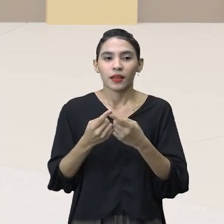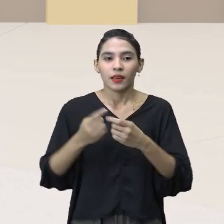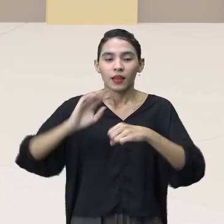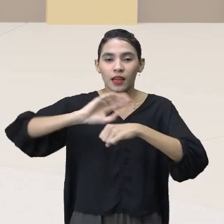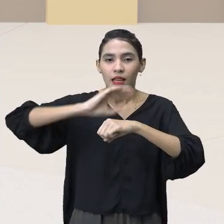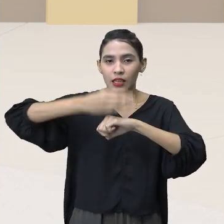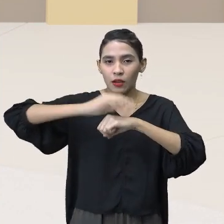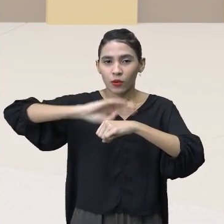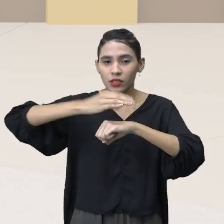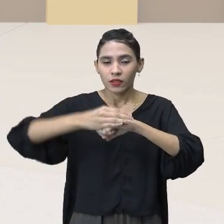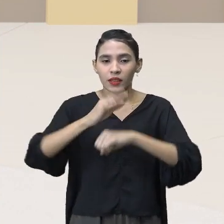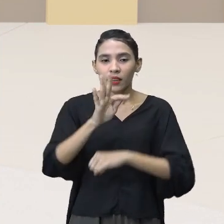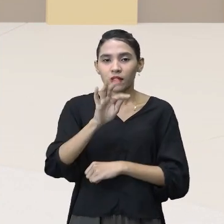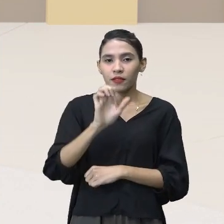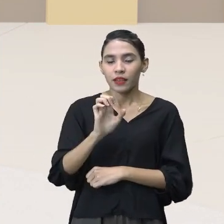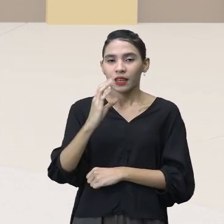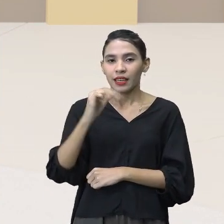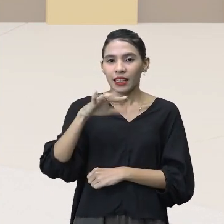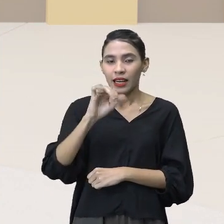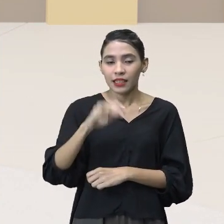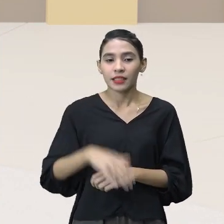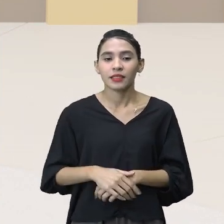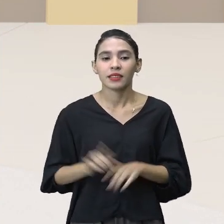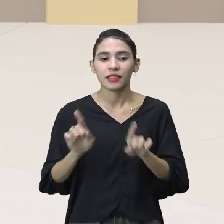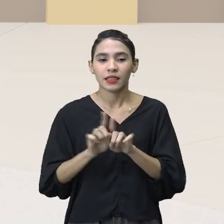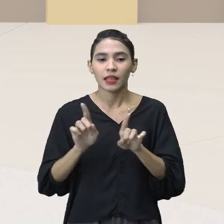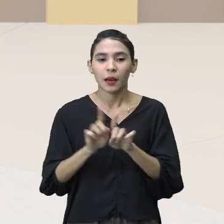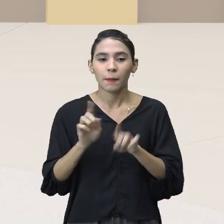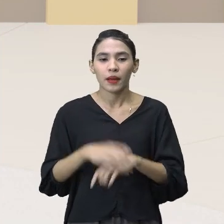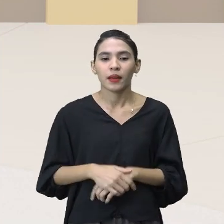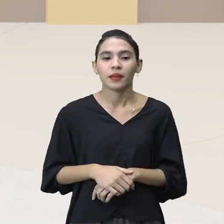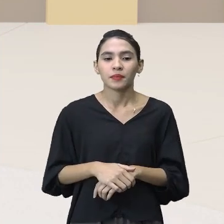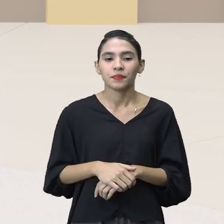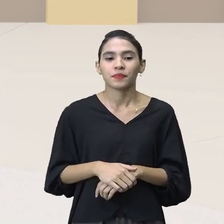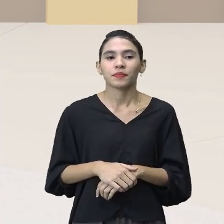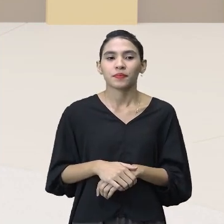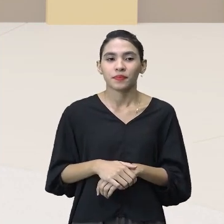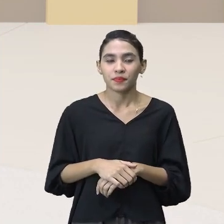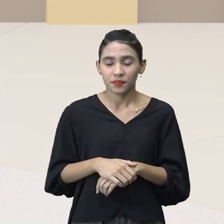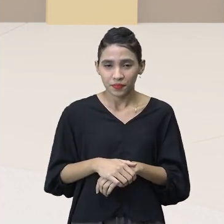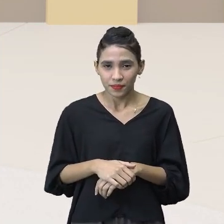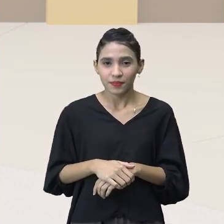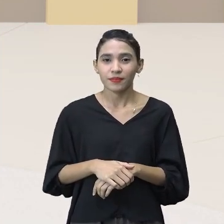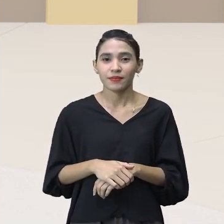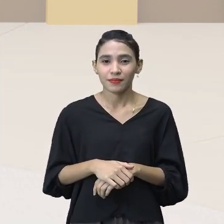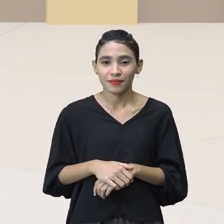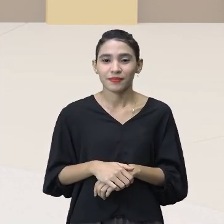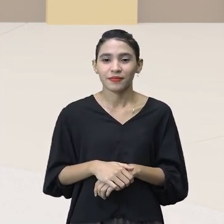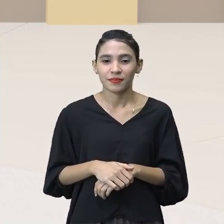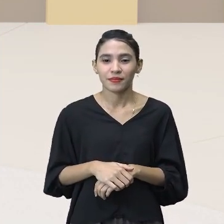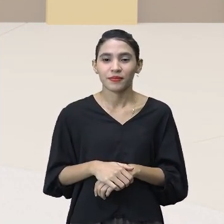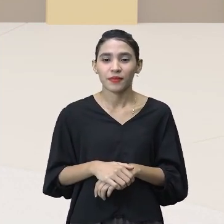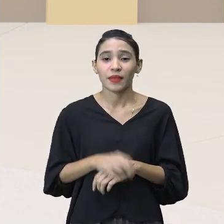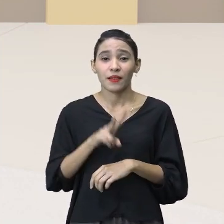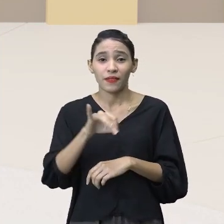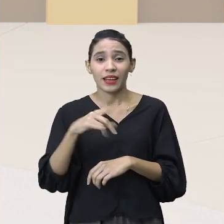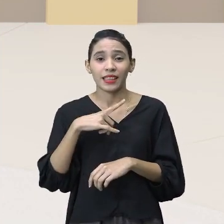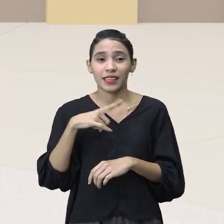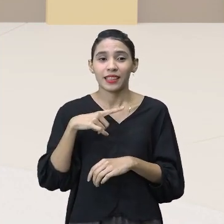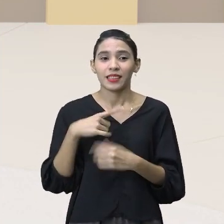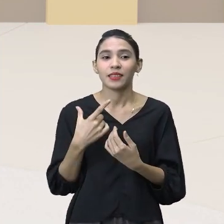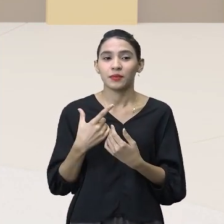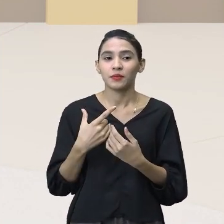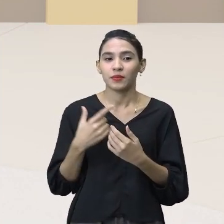a Festa da Laranja lá em Rio Preto da Eva, a Festa do Cucu Assu em Presidente Figueiredo. Então a gente vai ter esse